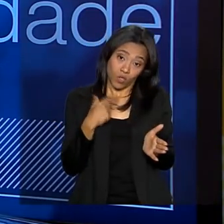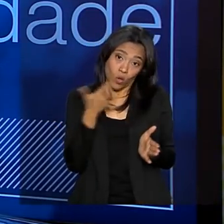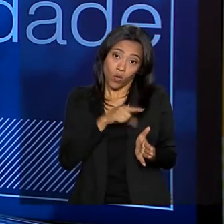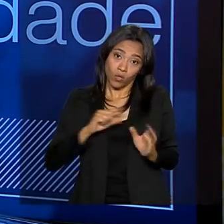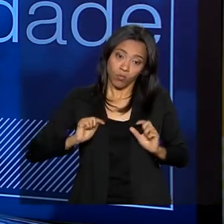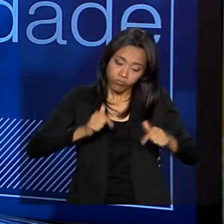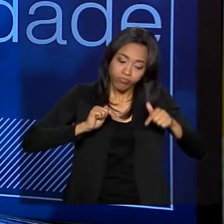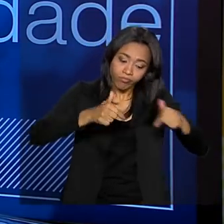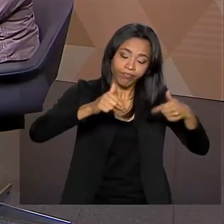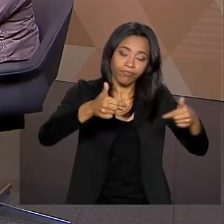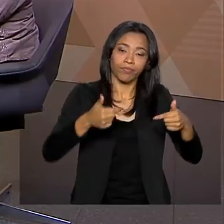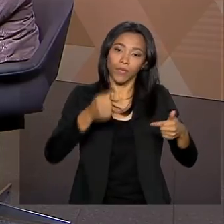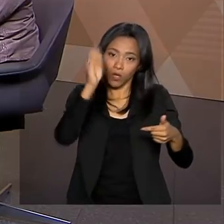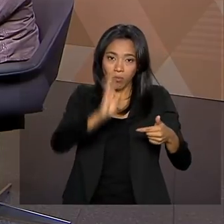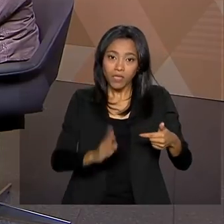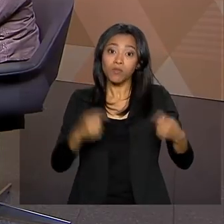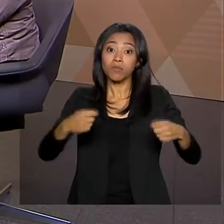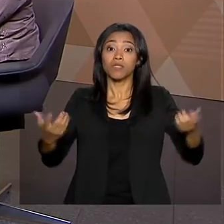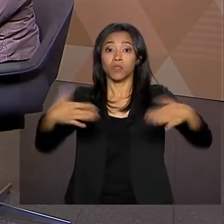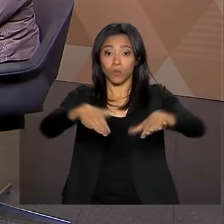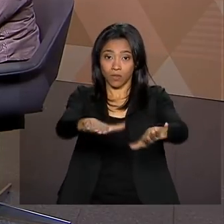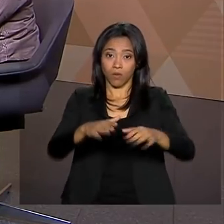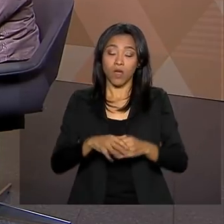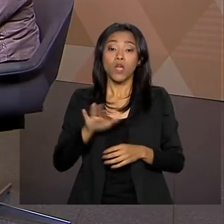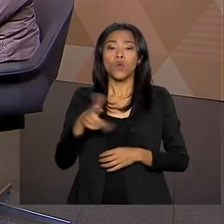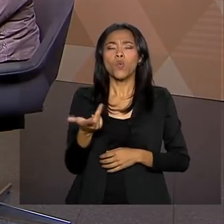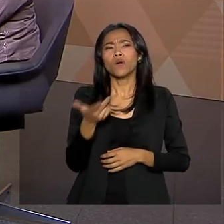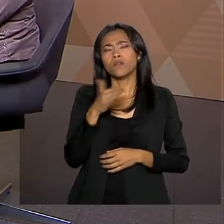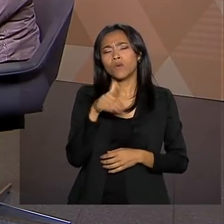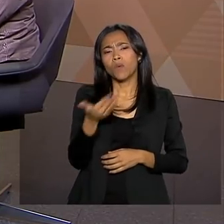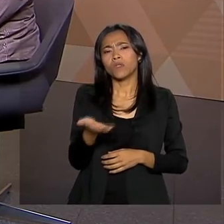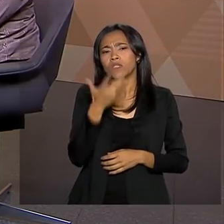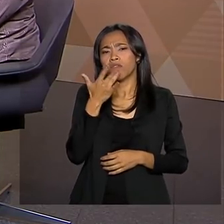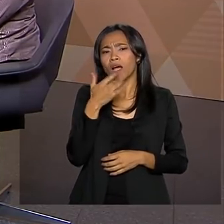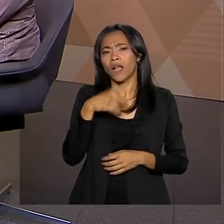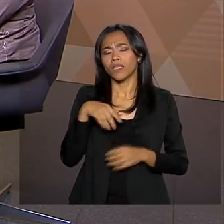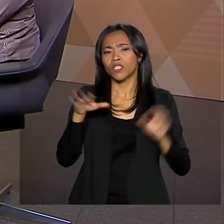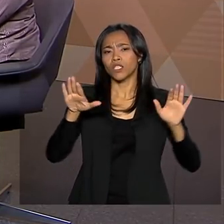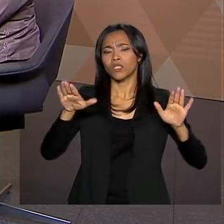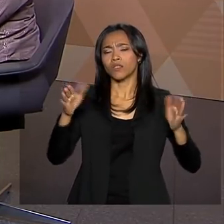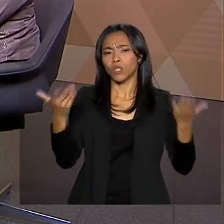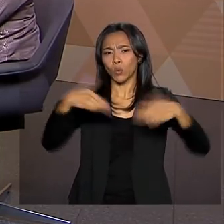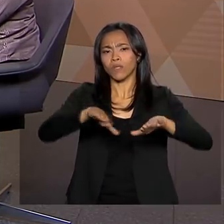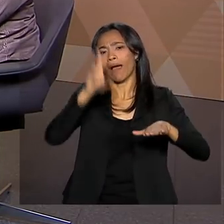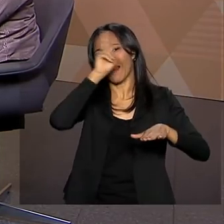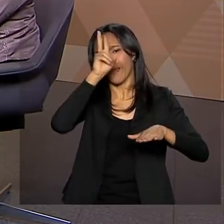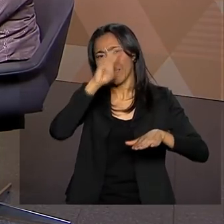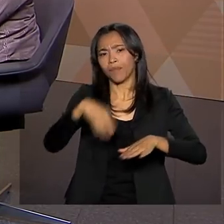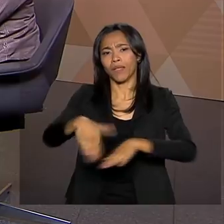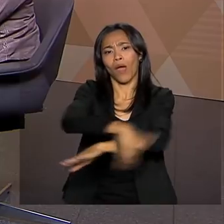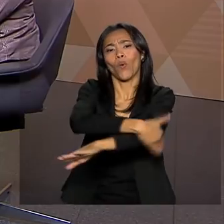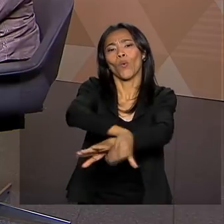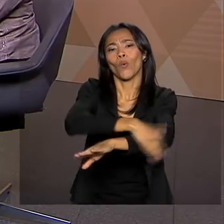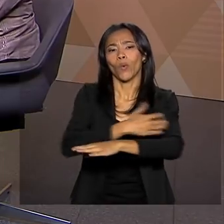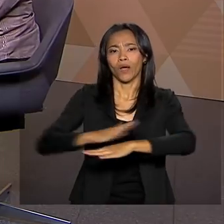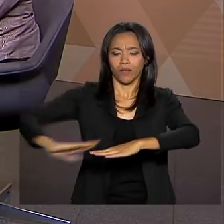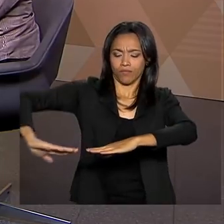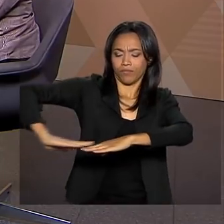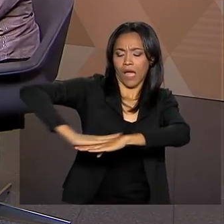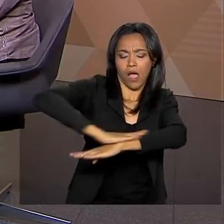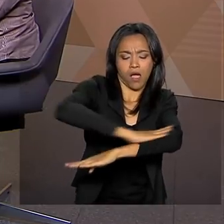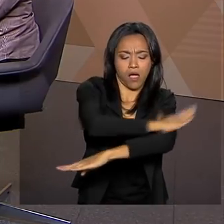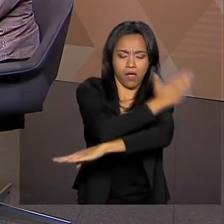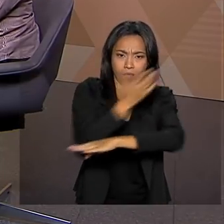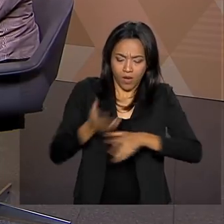incluir. E quando você fala inclusão, todo mundo lembra da calçada, né? Na rua, vamos melhorar a